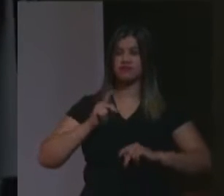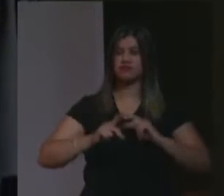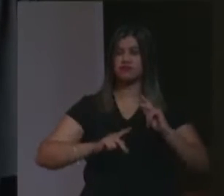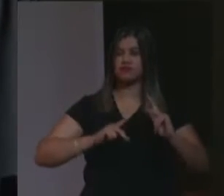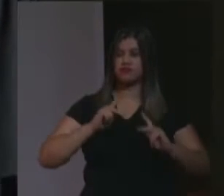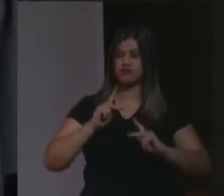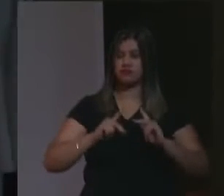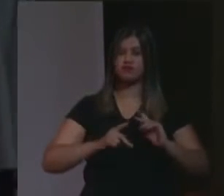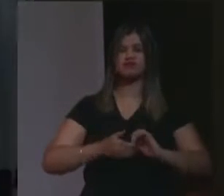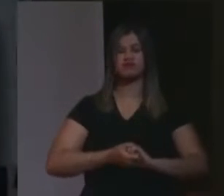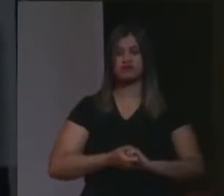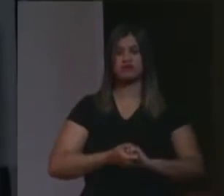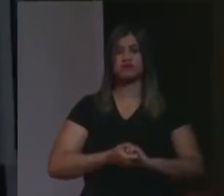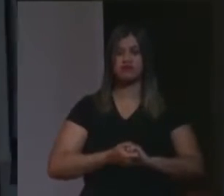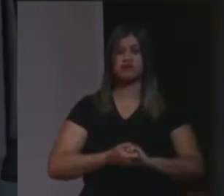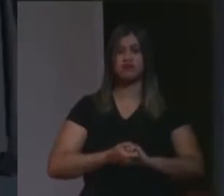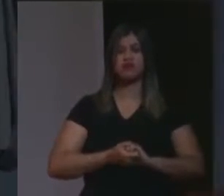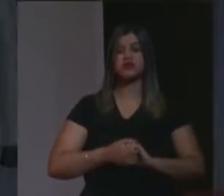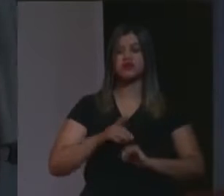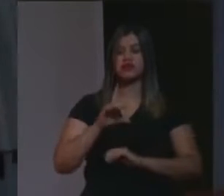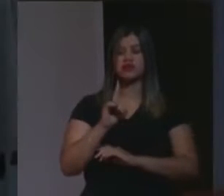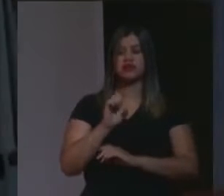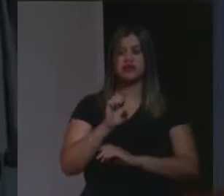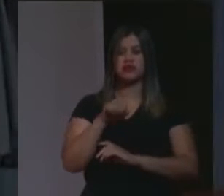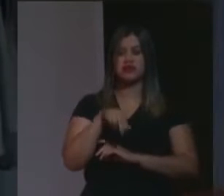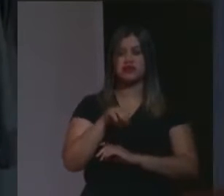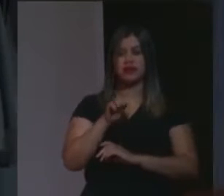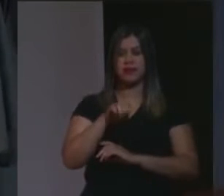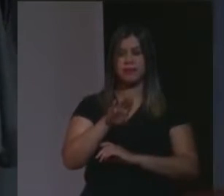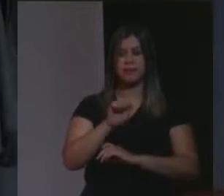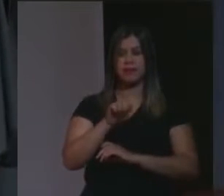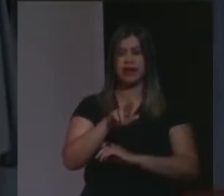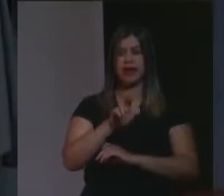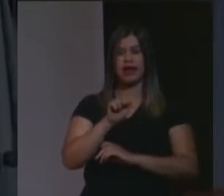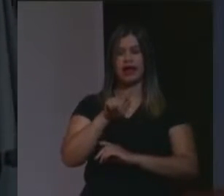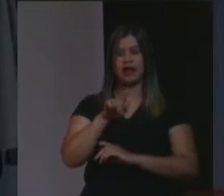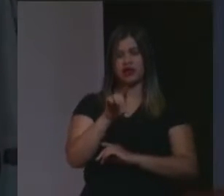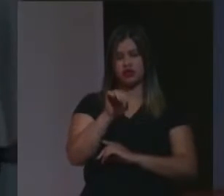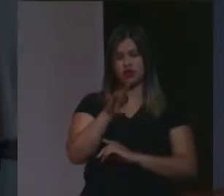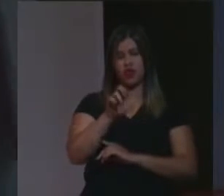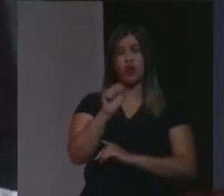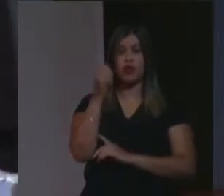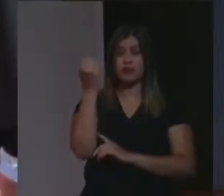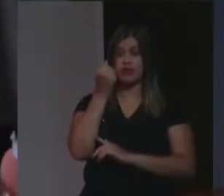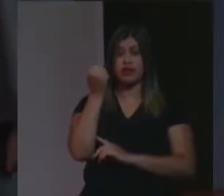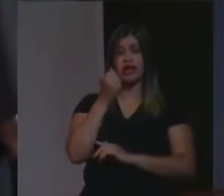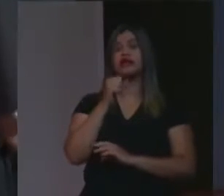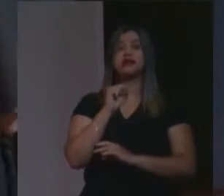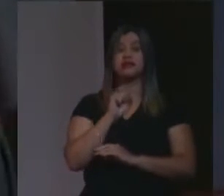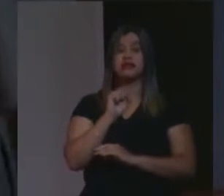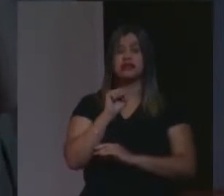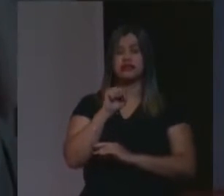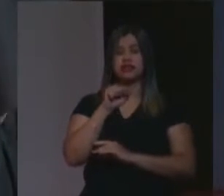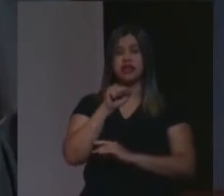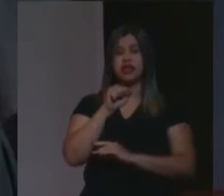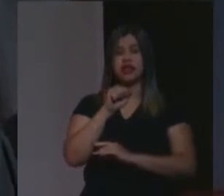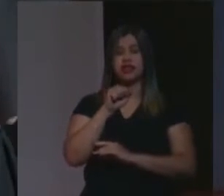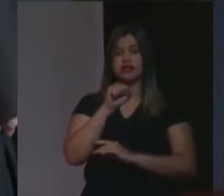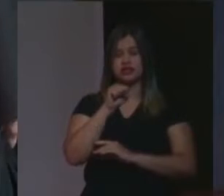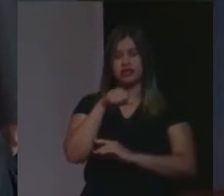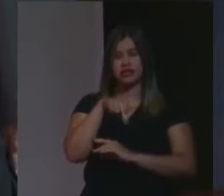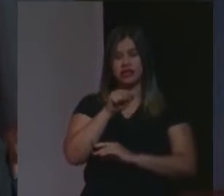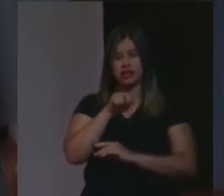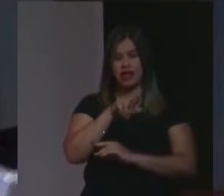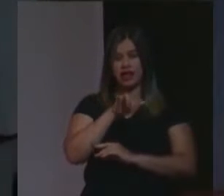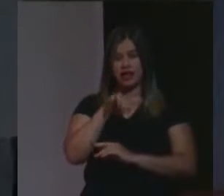desembargadora aposentada Akenarik Bujequian, é uma honra estar aqui